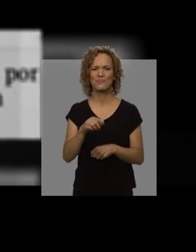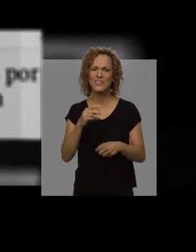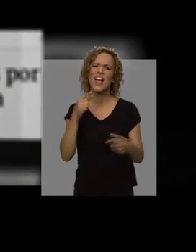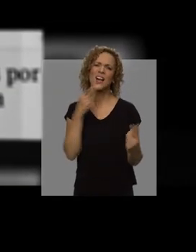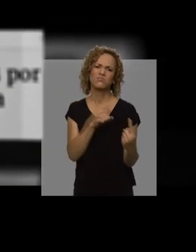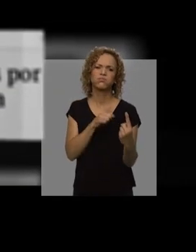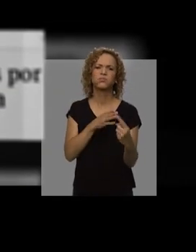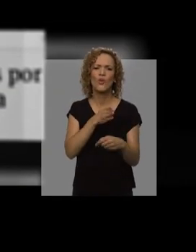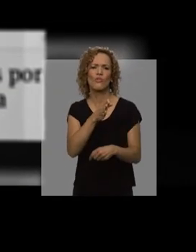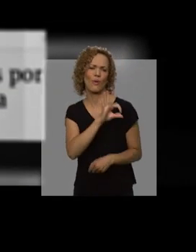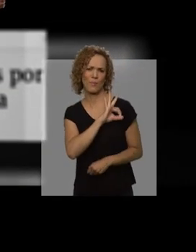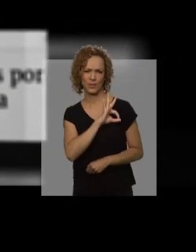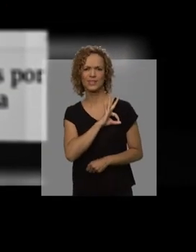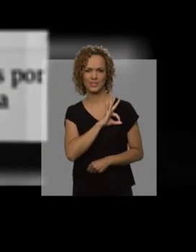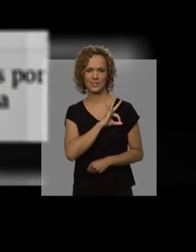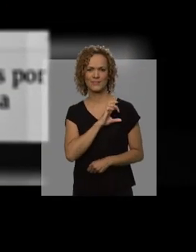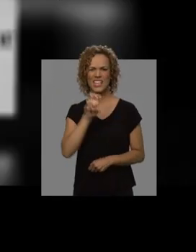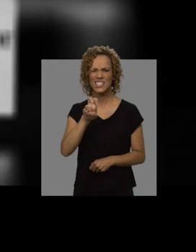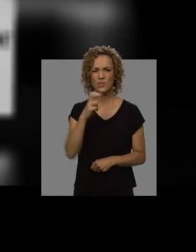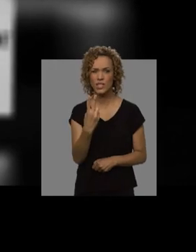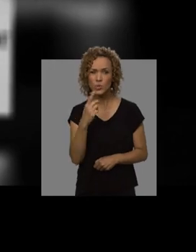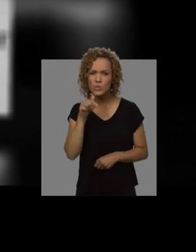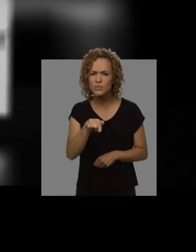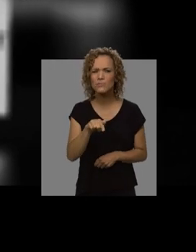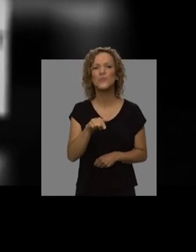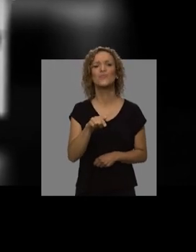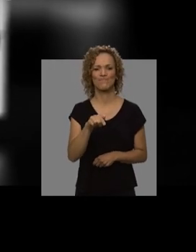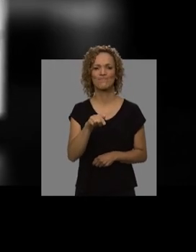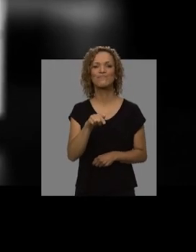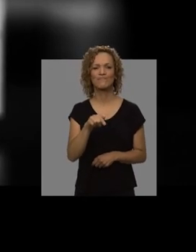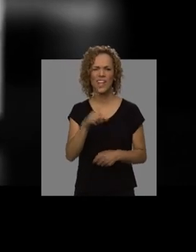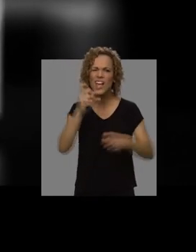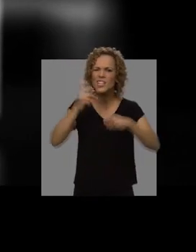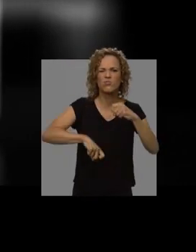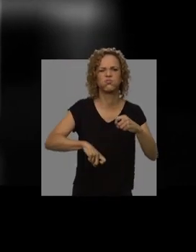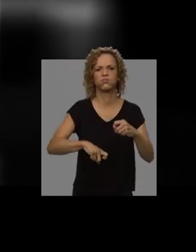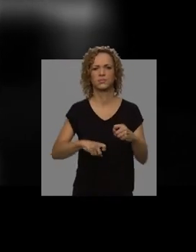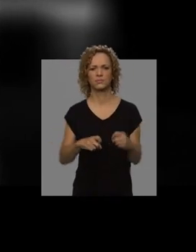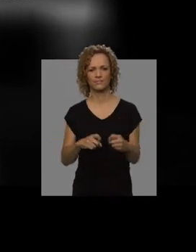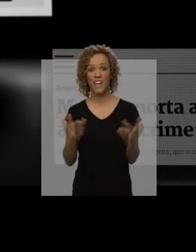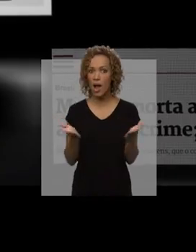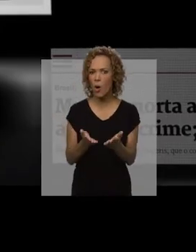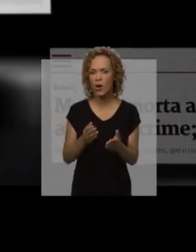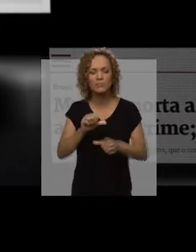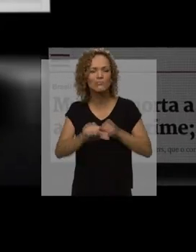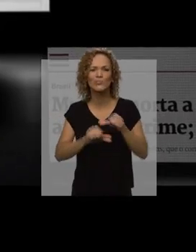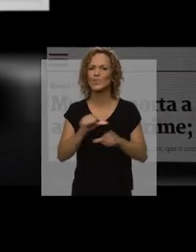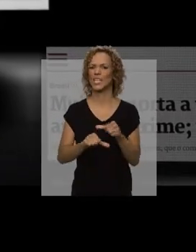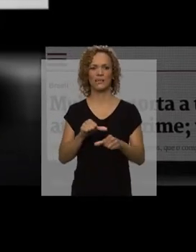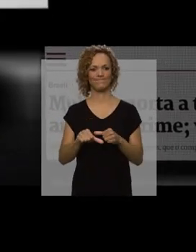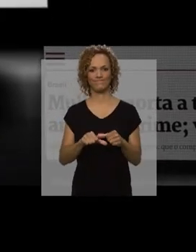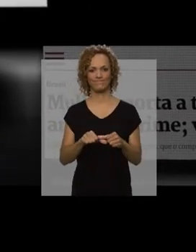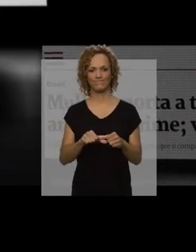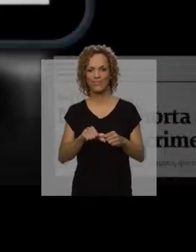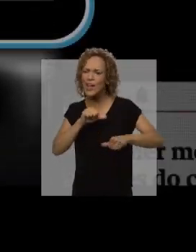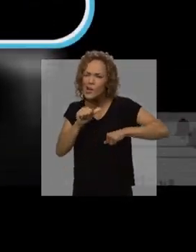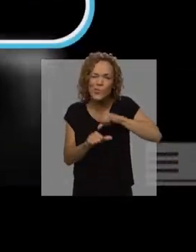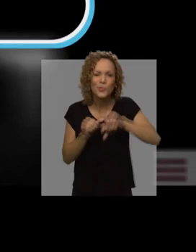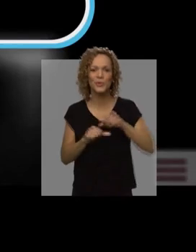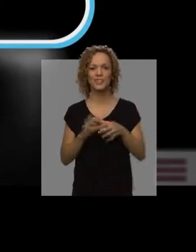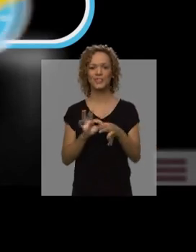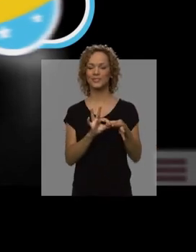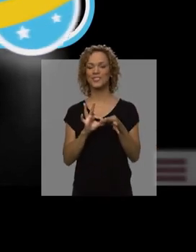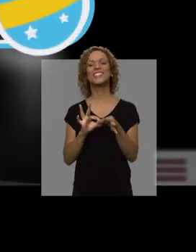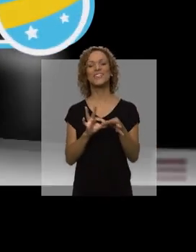mil mulheres ameaçadas procuraram a polícia. Mais de 52 mil estupradas. Chegou a hora de mudar essa realidade.